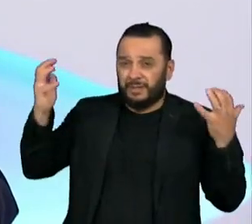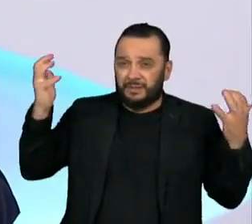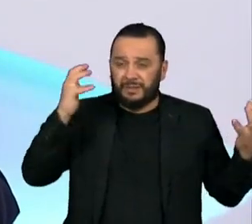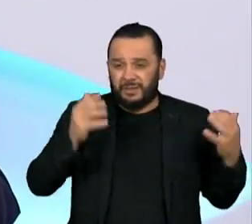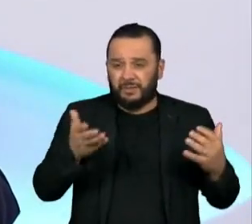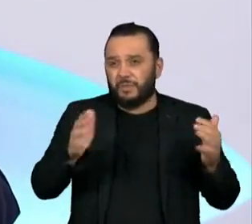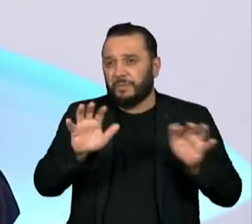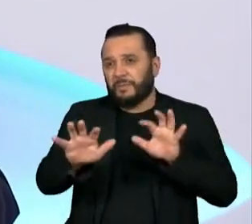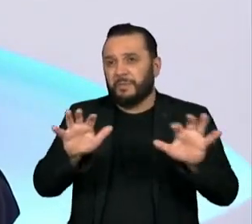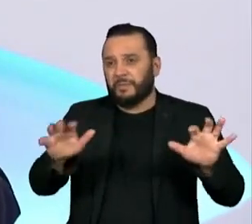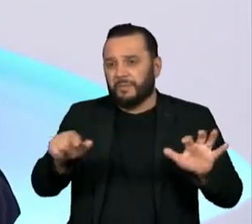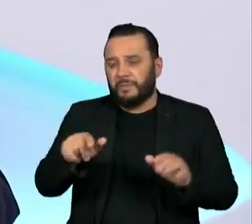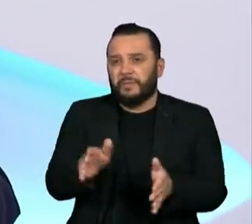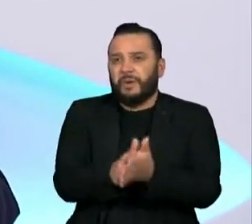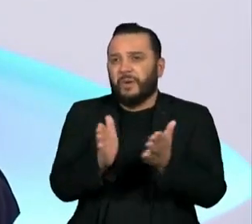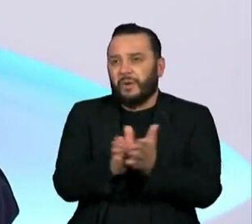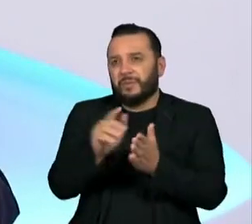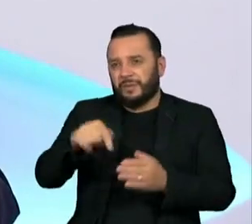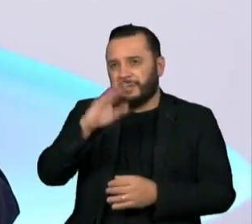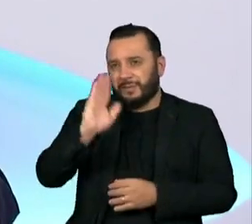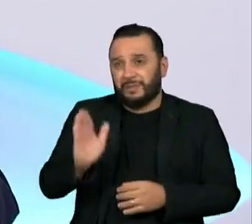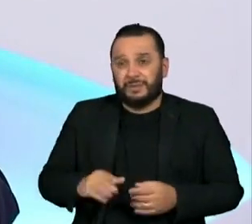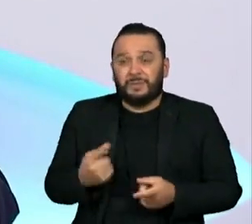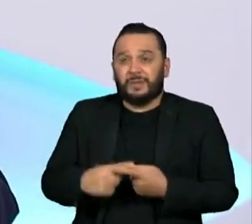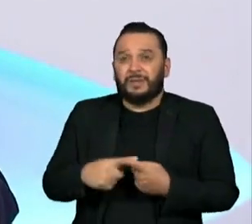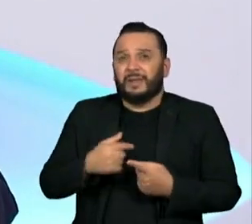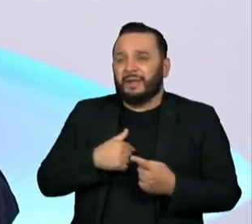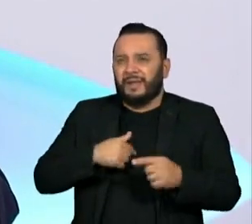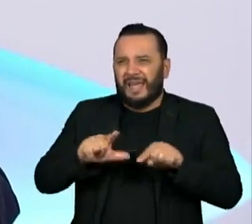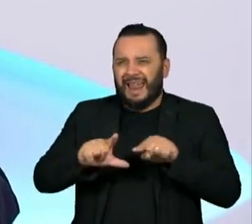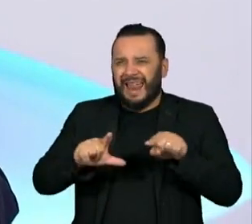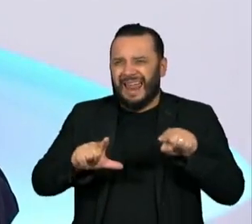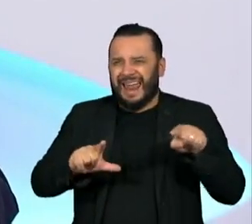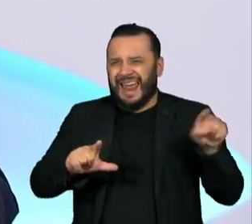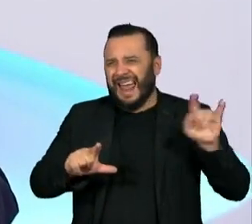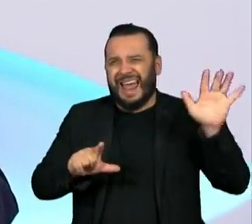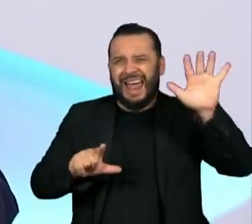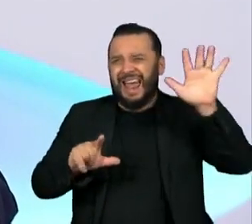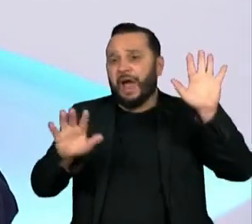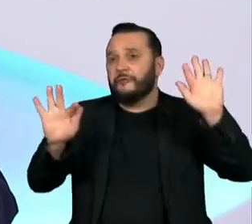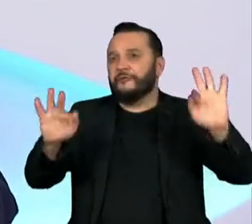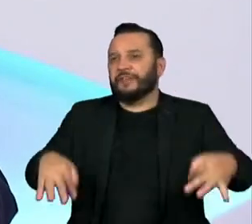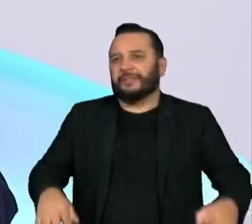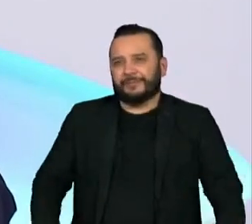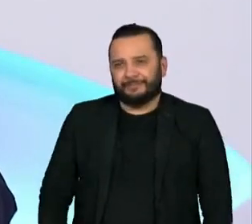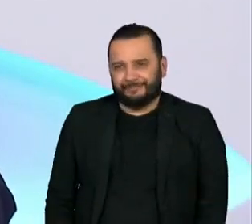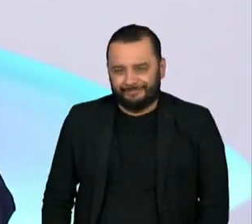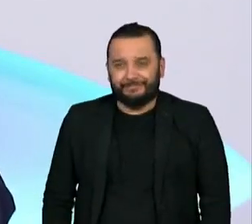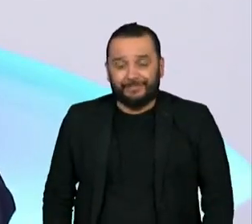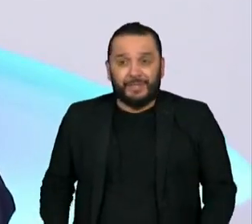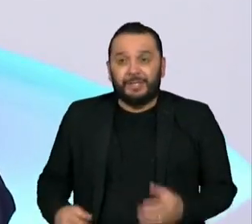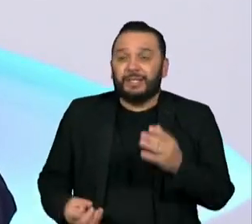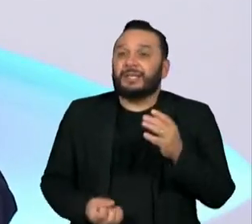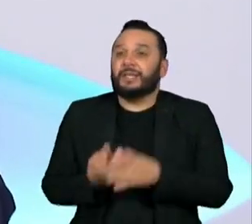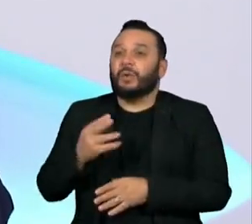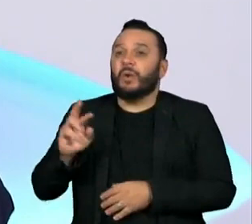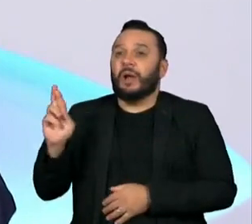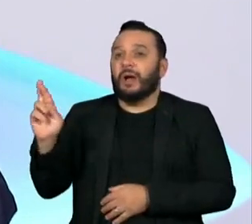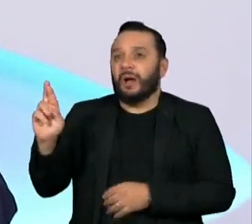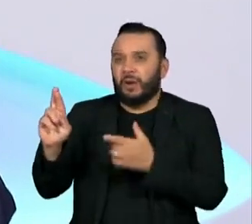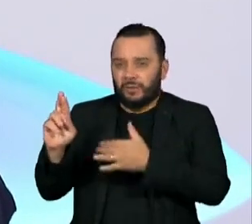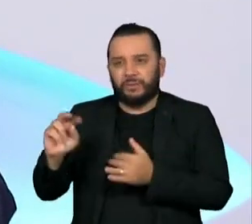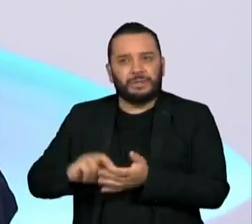pobre no Brasil foi o fim da hiperinflação. Eu acho que o fim da hiperinflação com o real foi uma medida de